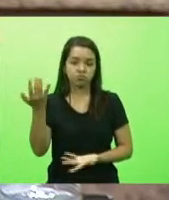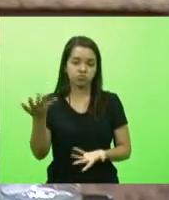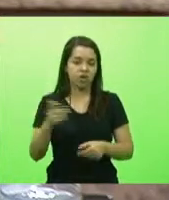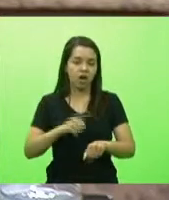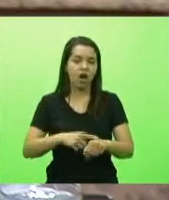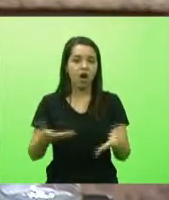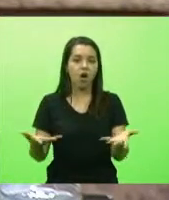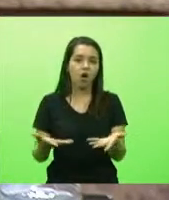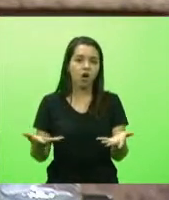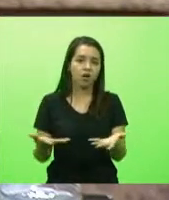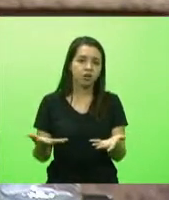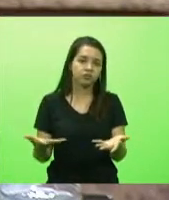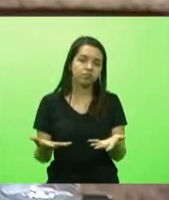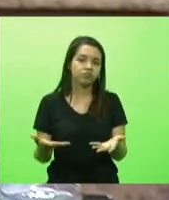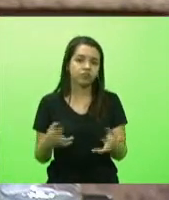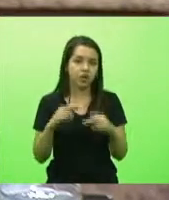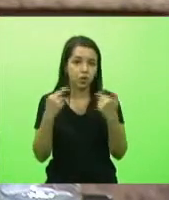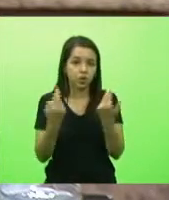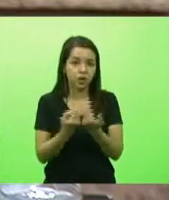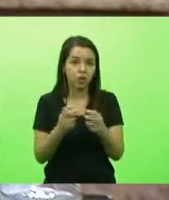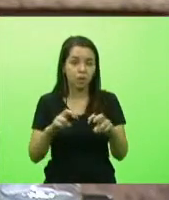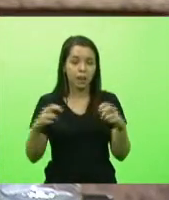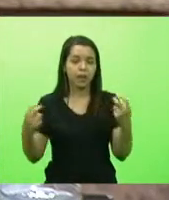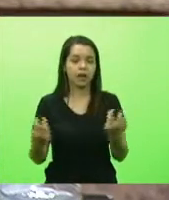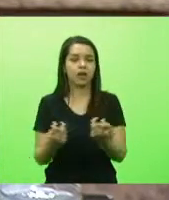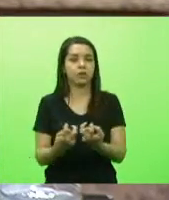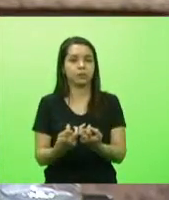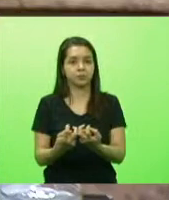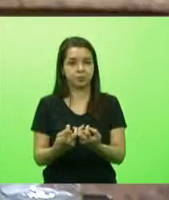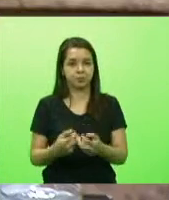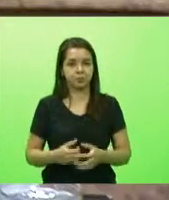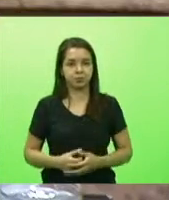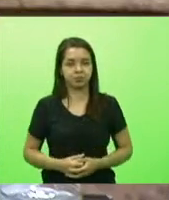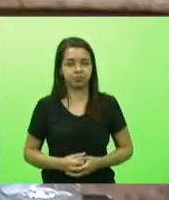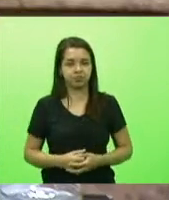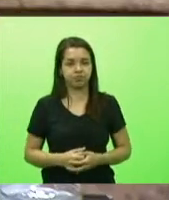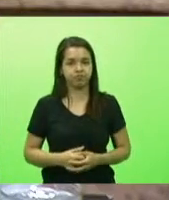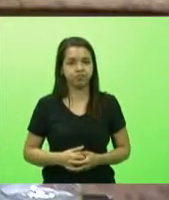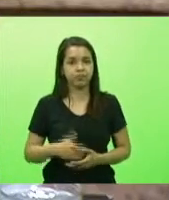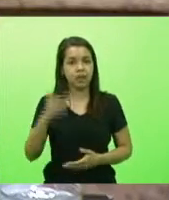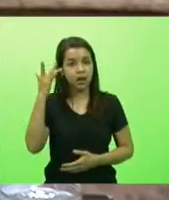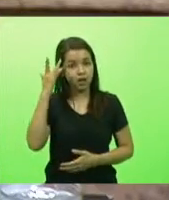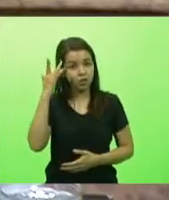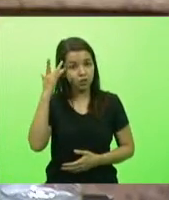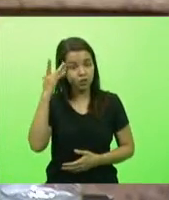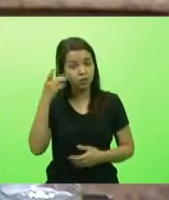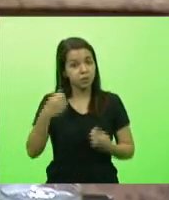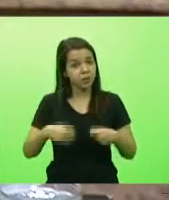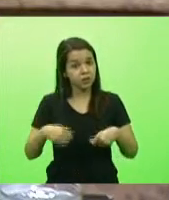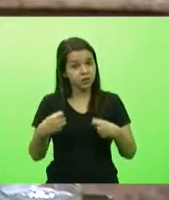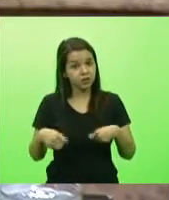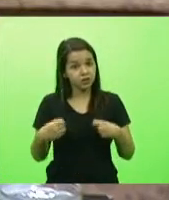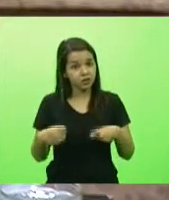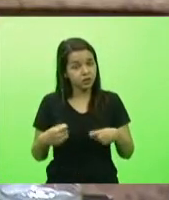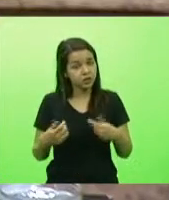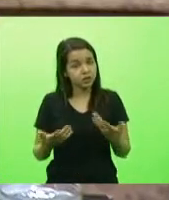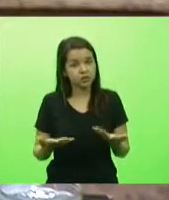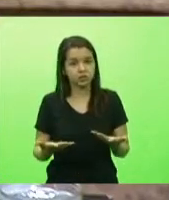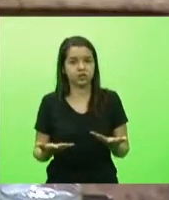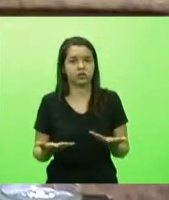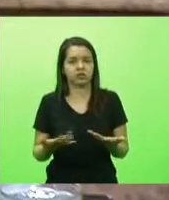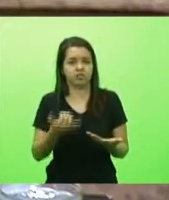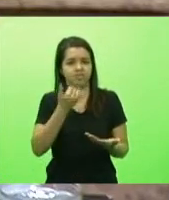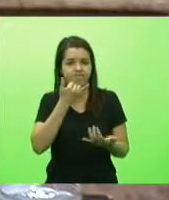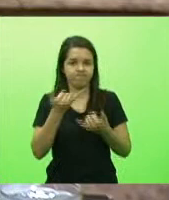plenário acho que tem que ser absorvidas absorvidos esses alertas que estão sendo